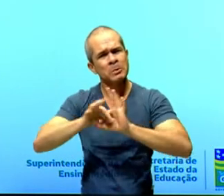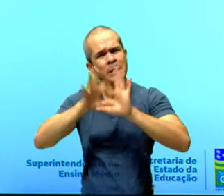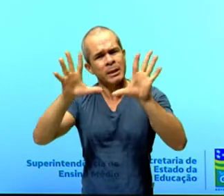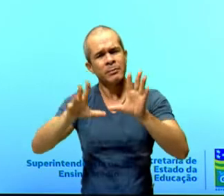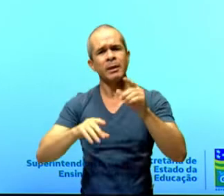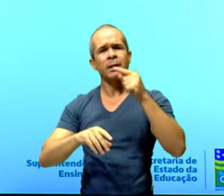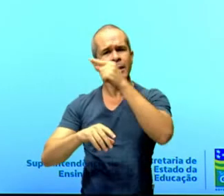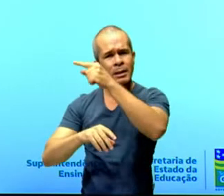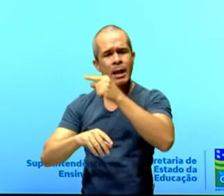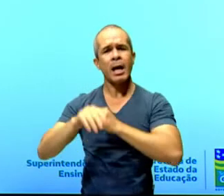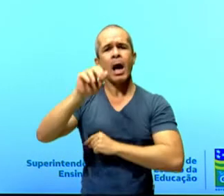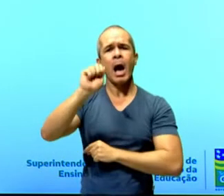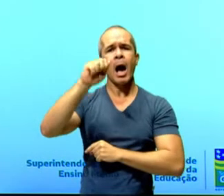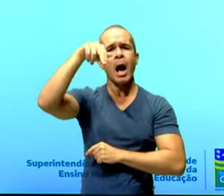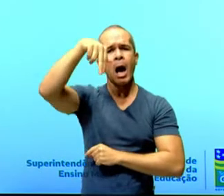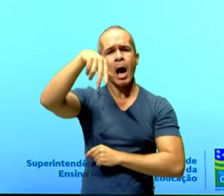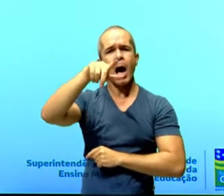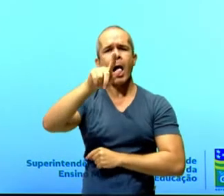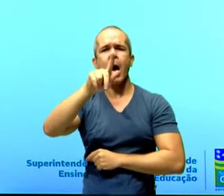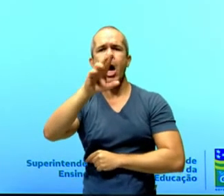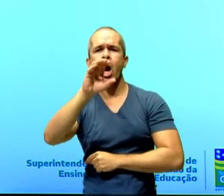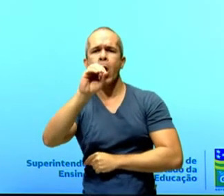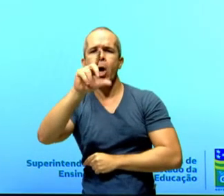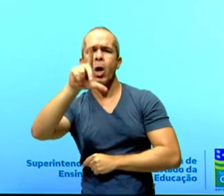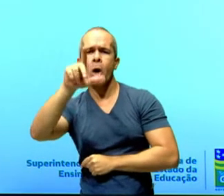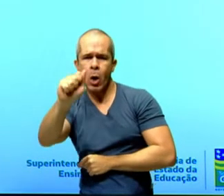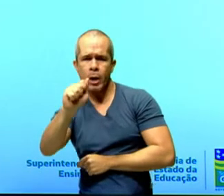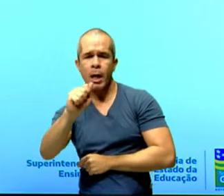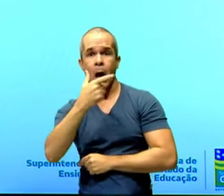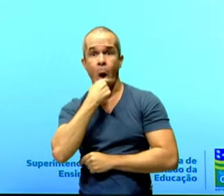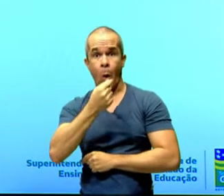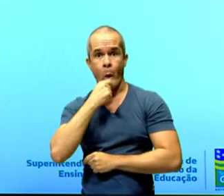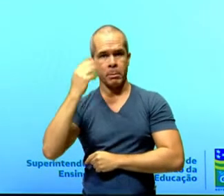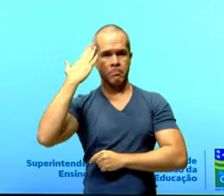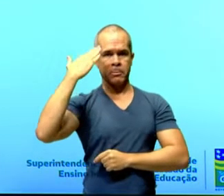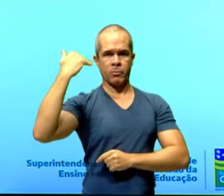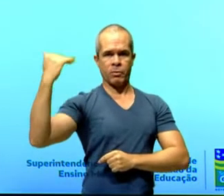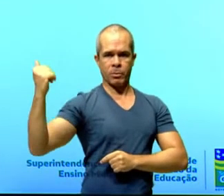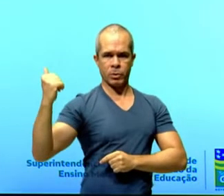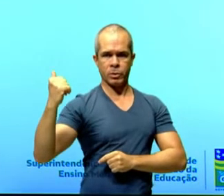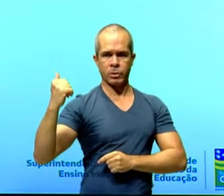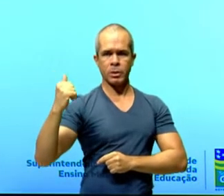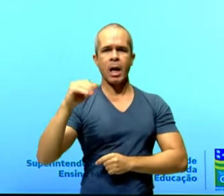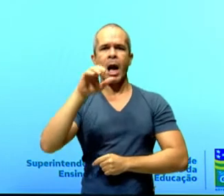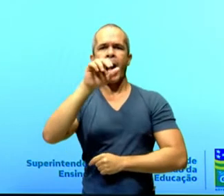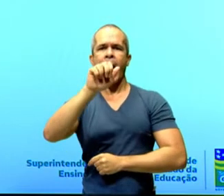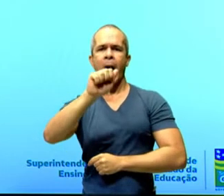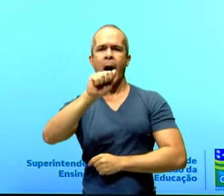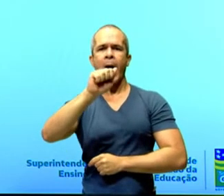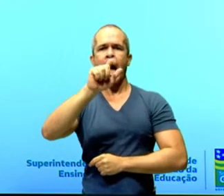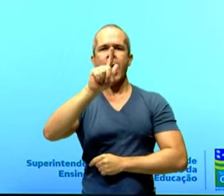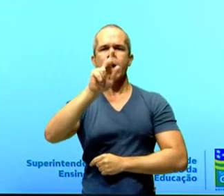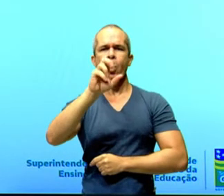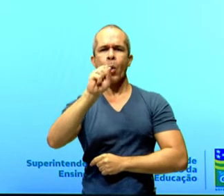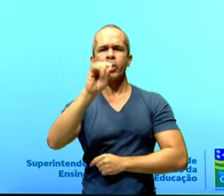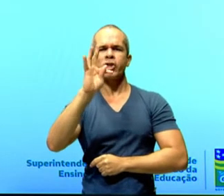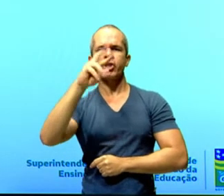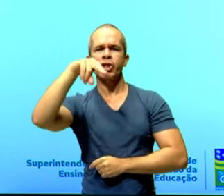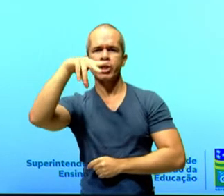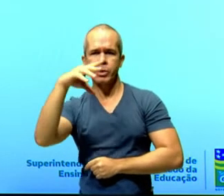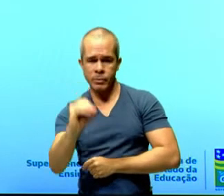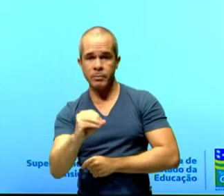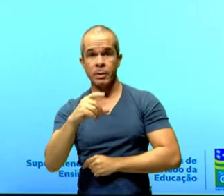do processo de independência da Angola foi Agostinho Neto. E ele proferiu a seguinte frase.